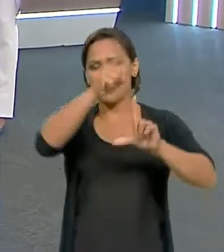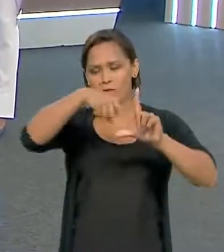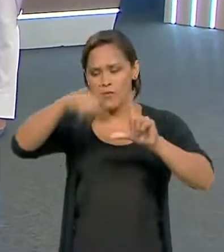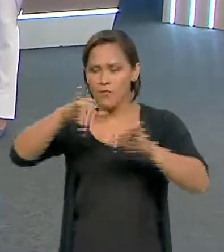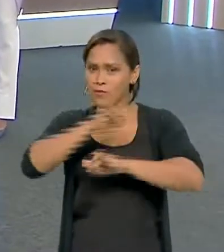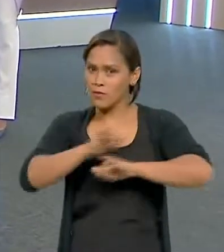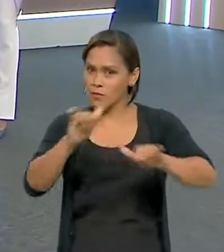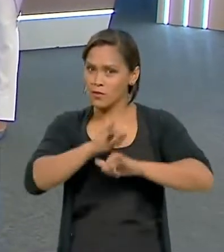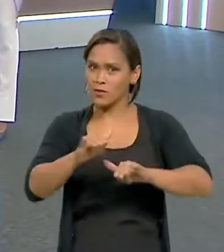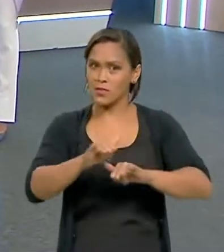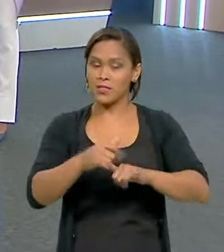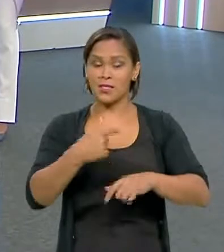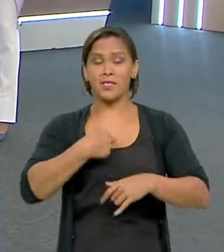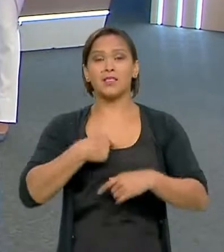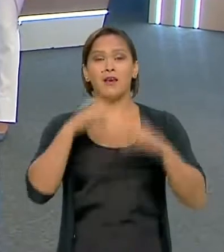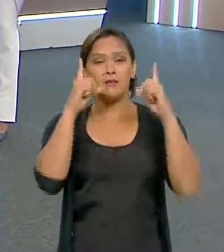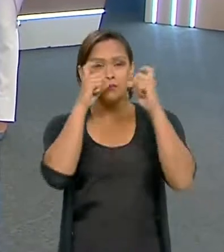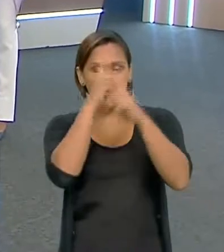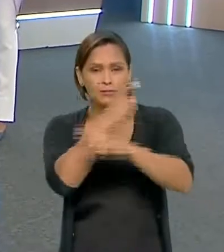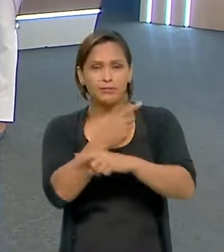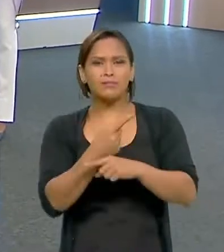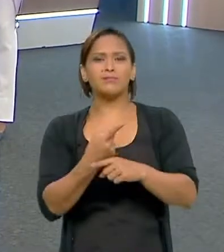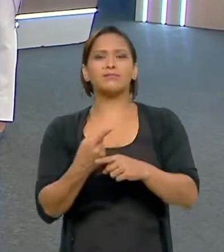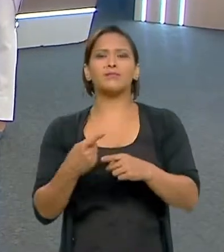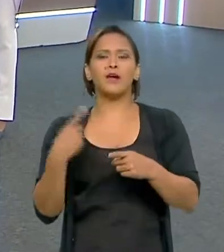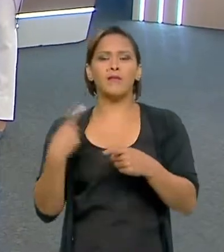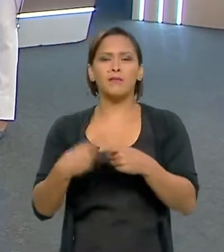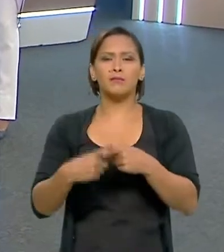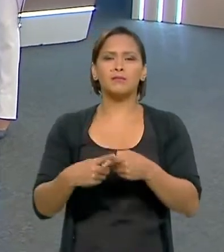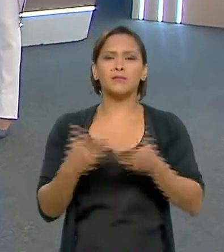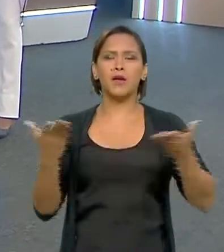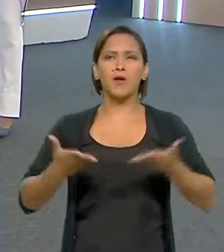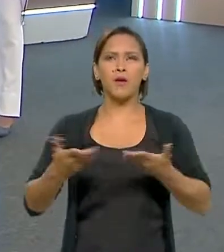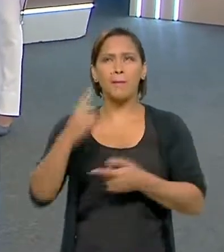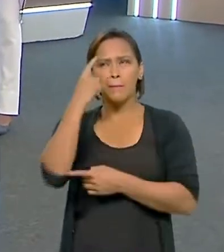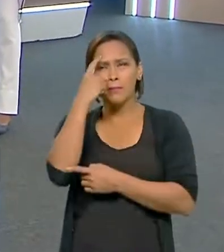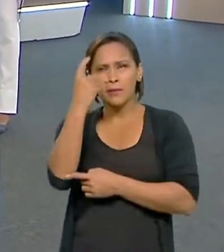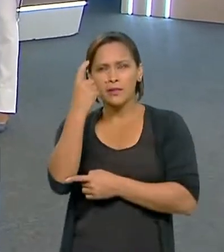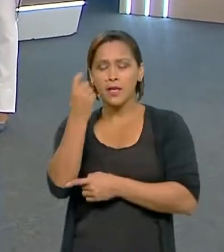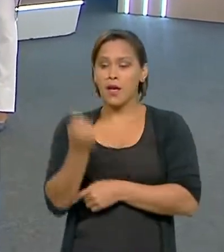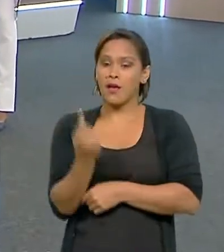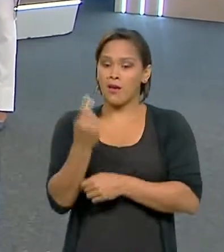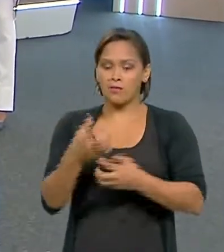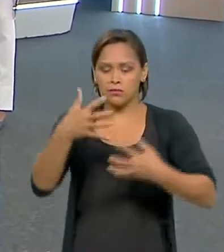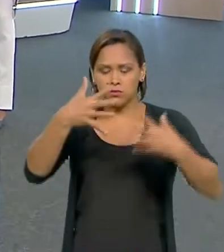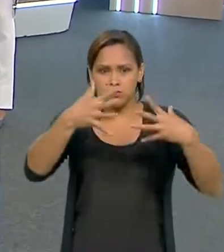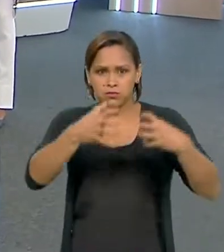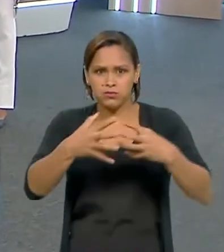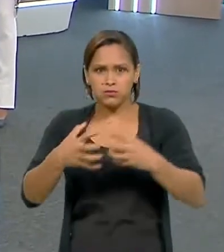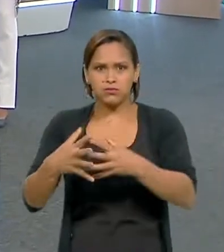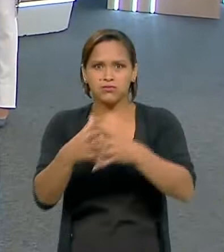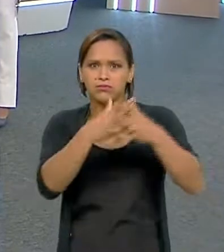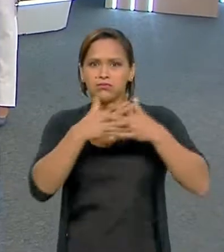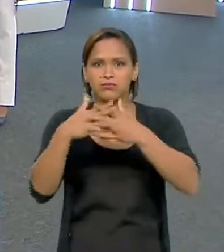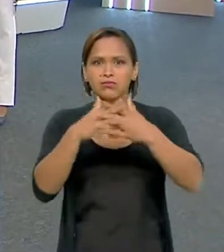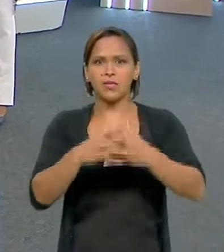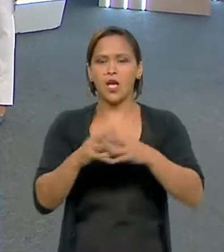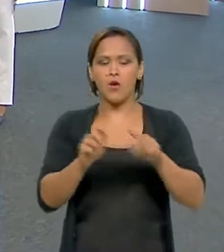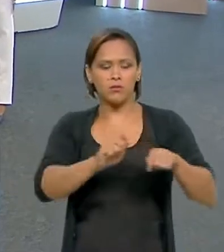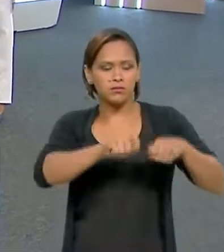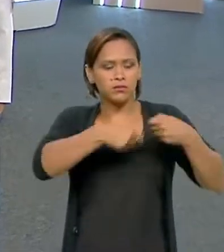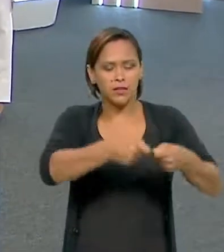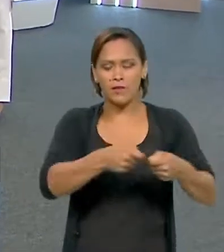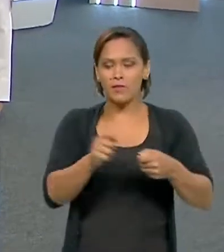Isso nos absorve muito, porque hoje vocês podem imaginar que isso é uma briga de gato e rato, né? Um se defendendo